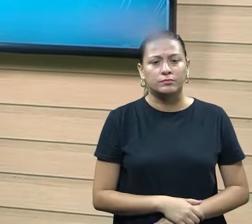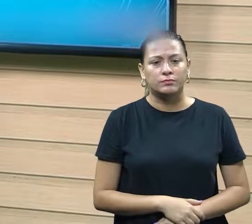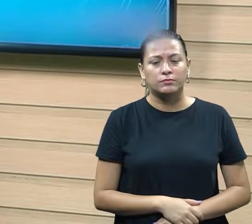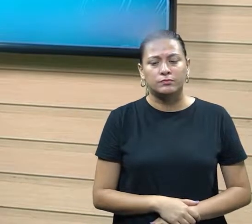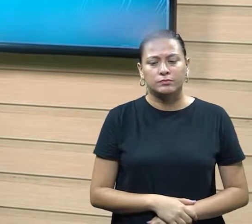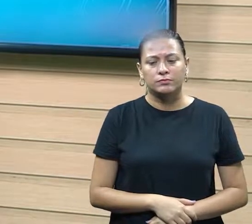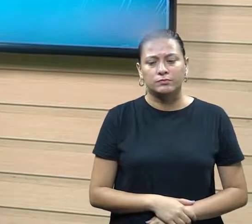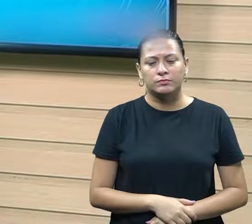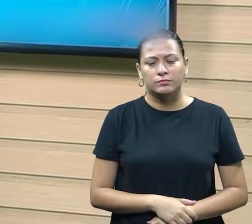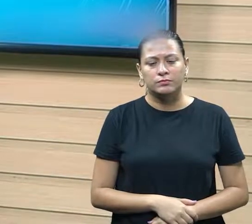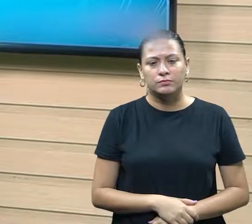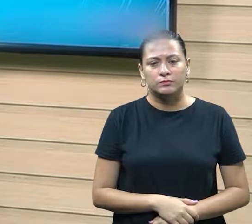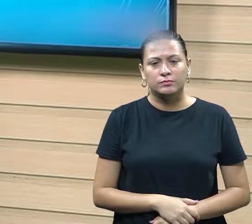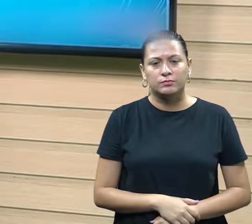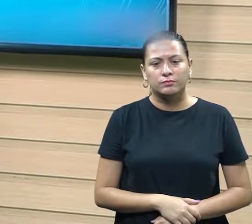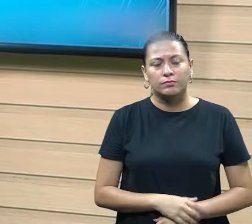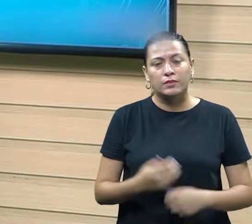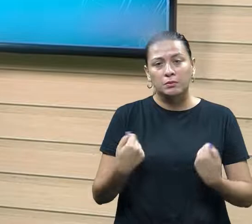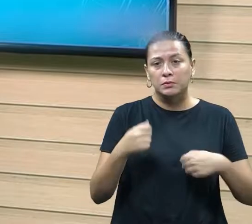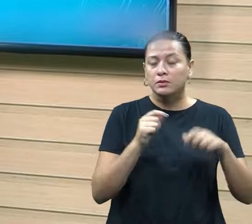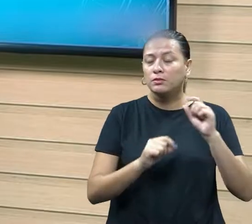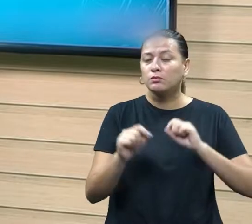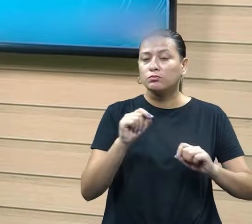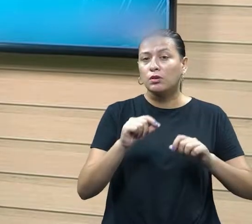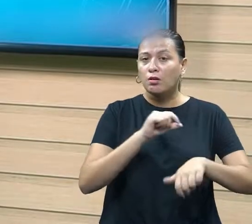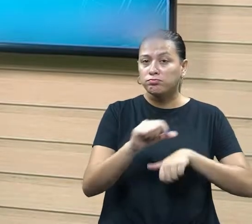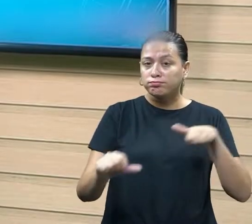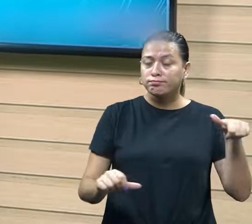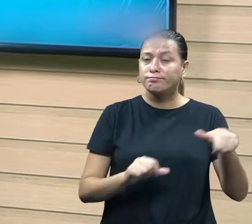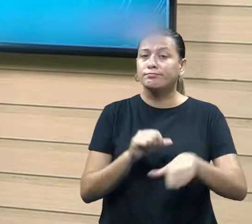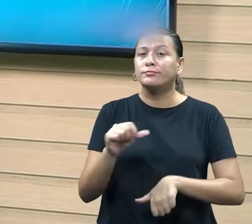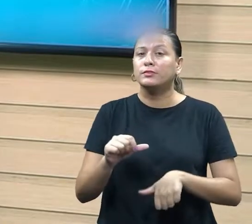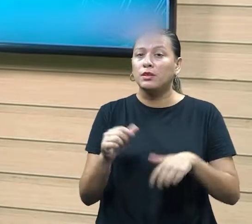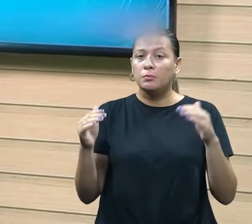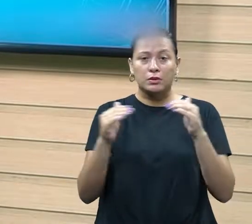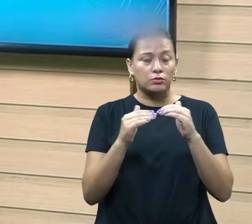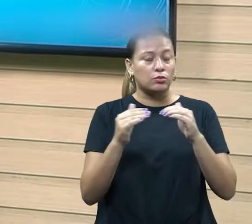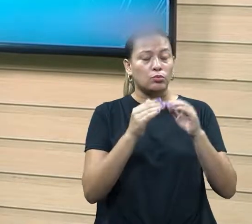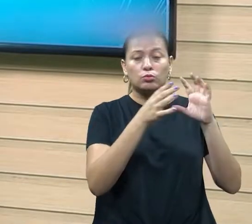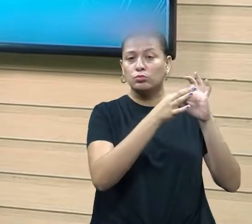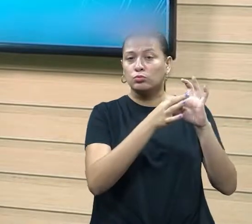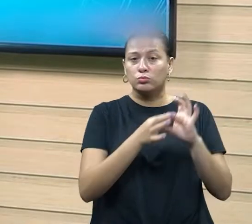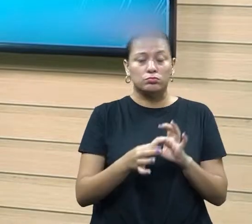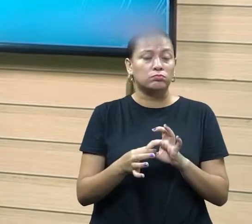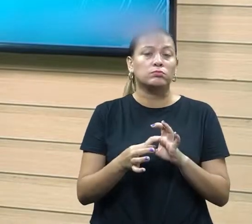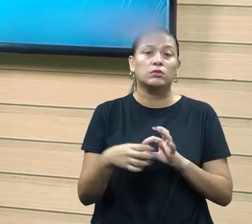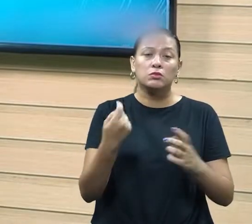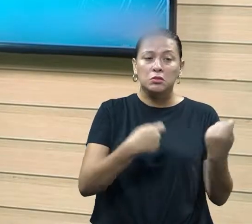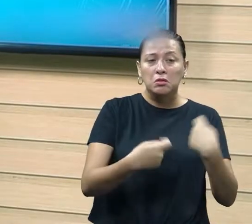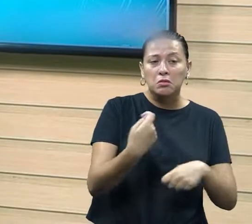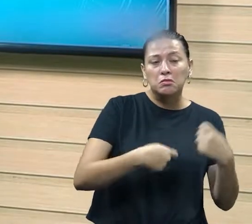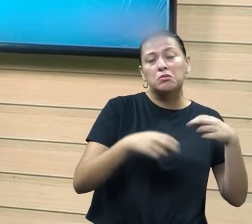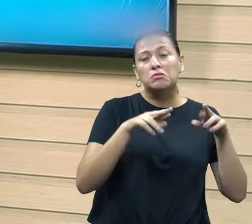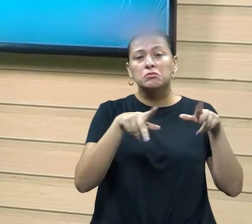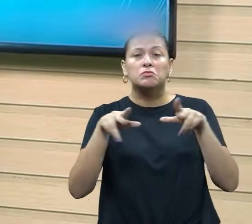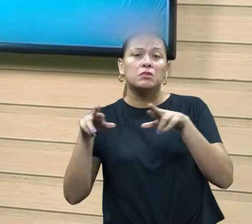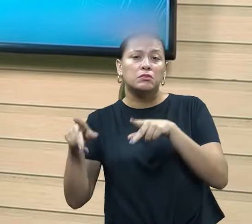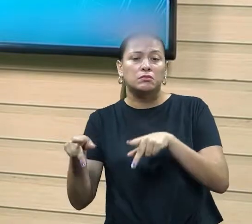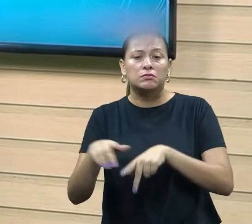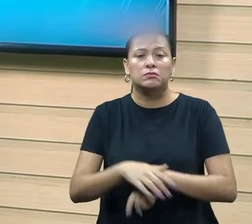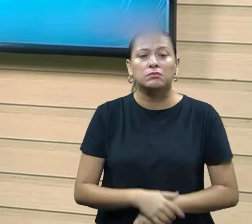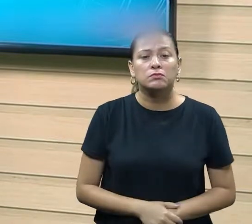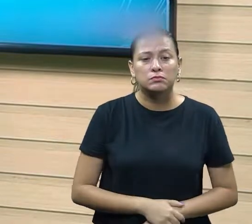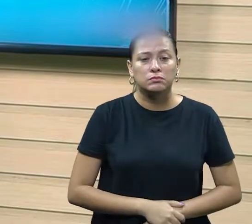que tem que ser flexível, porque cada situação, ela vai se diferenciar, cada negociação, ela é diferente de,